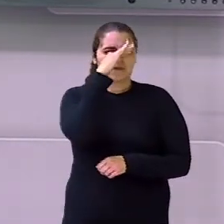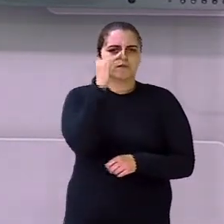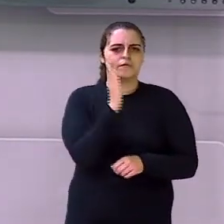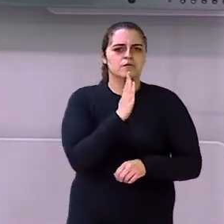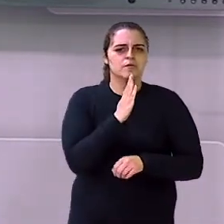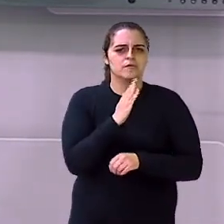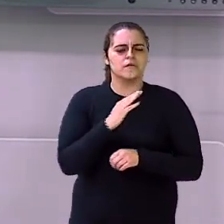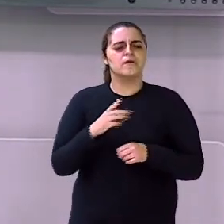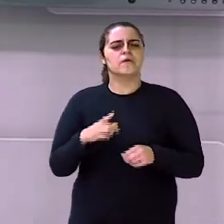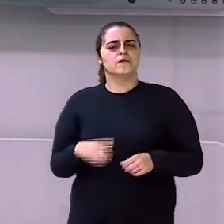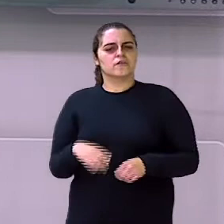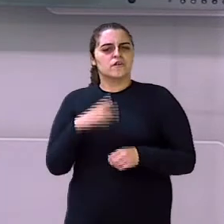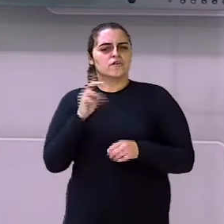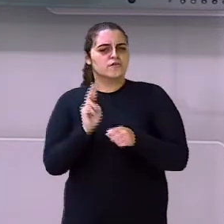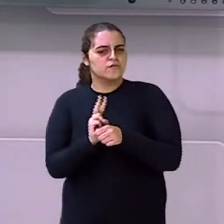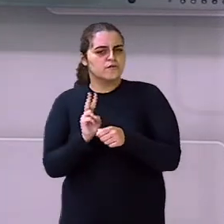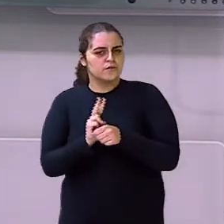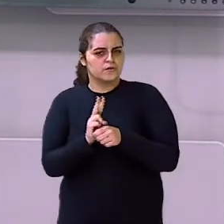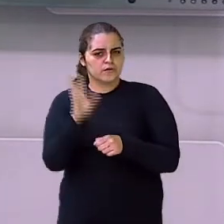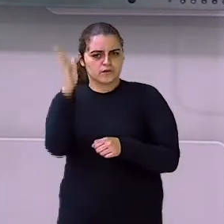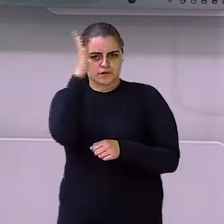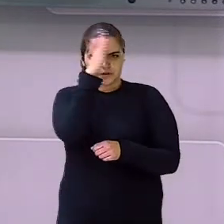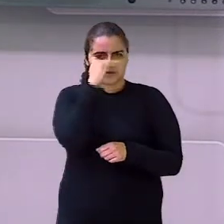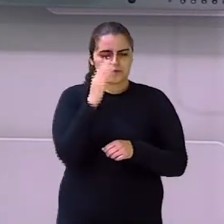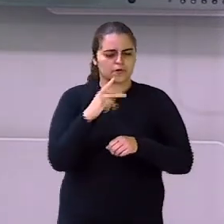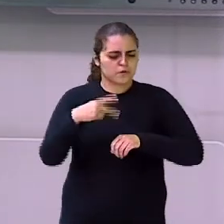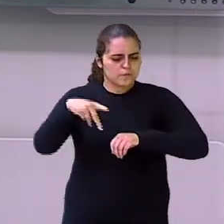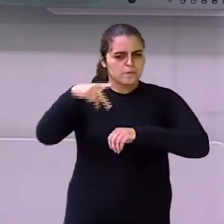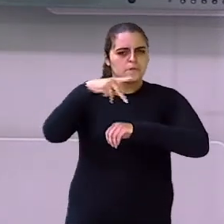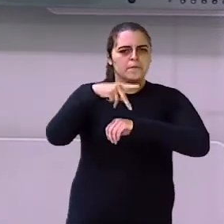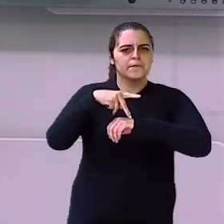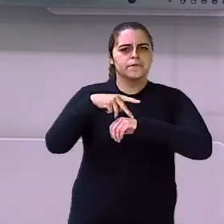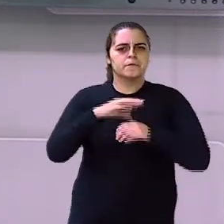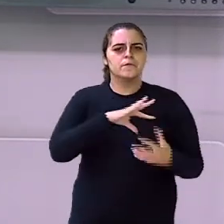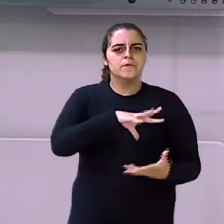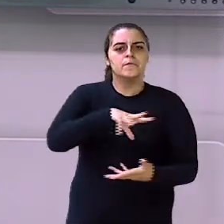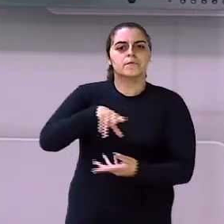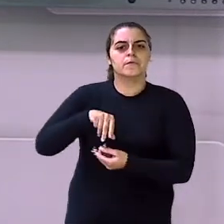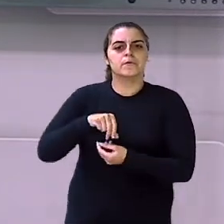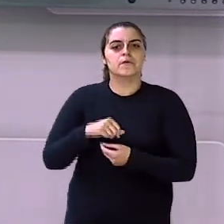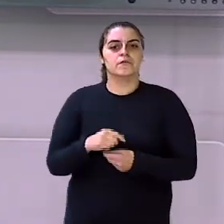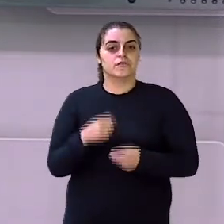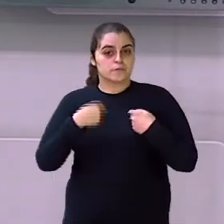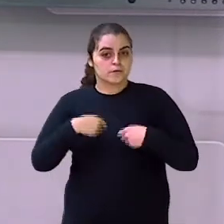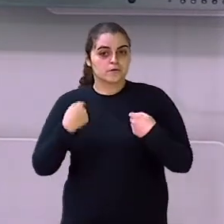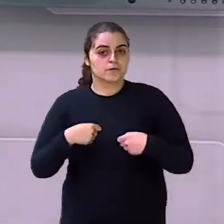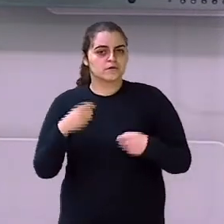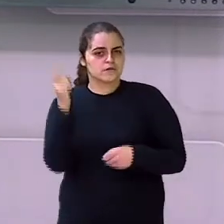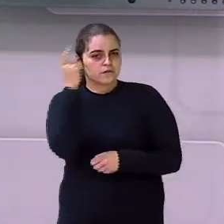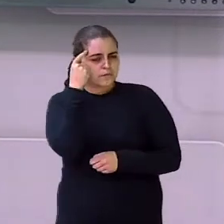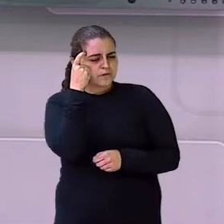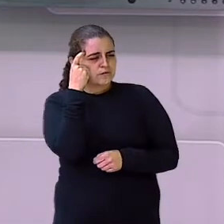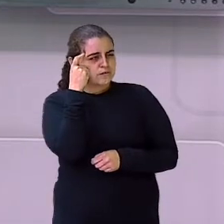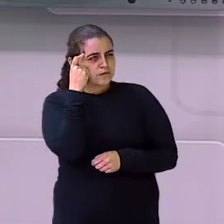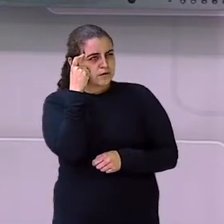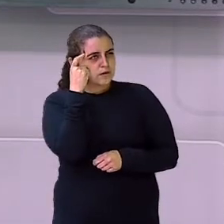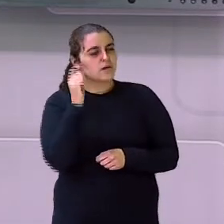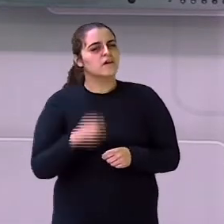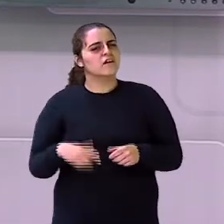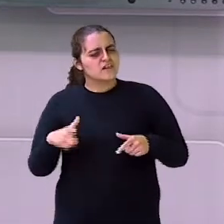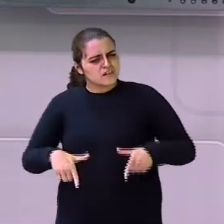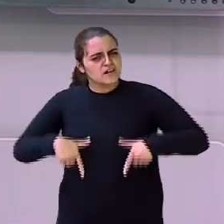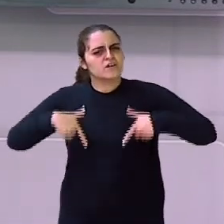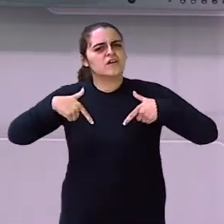E pra gente cuidar do nosso país Do nosso planeta Do nosso meio ambiente A gente tem que pensar E ter